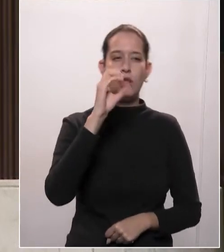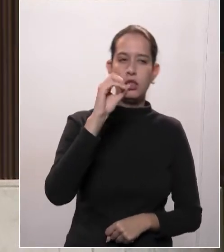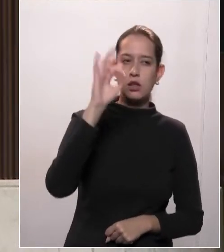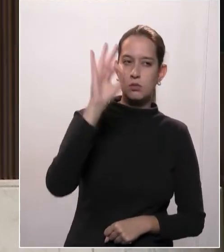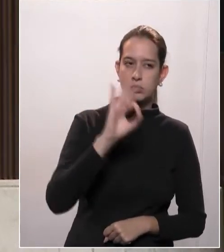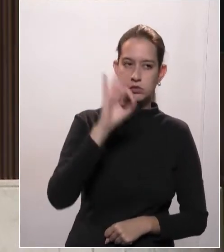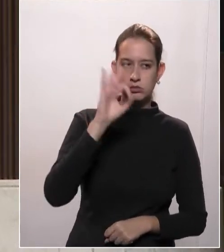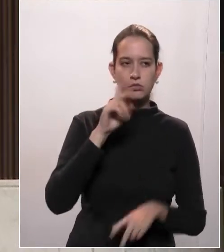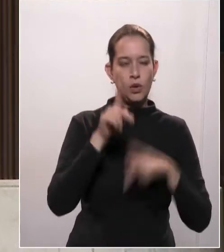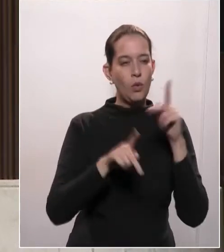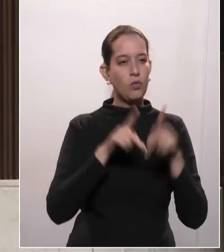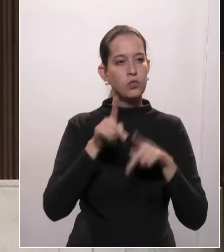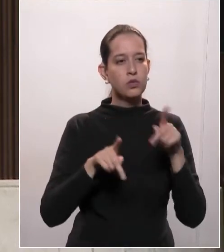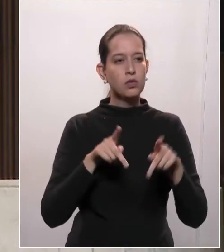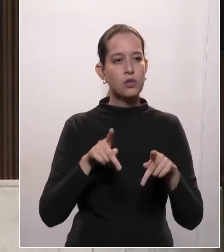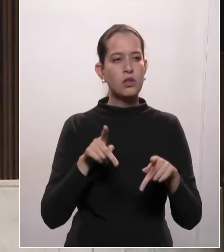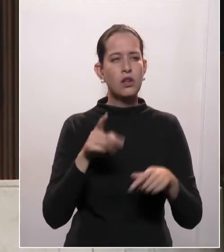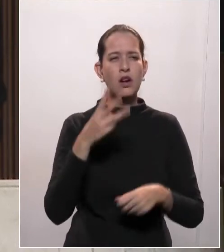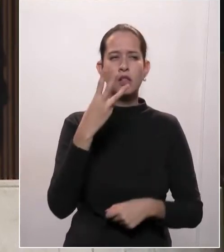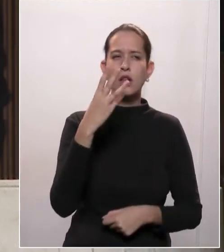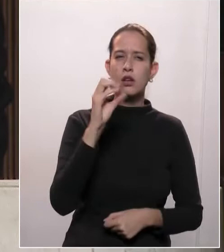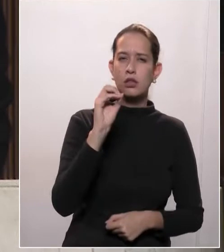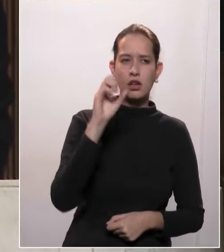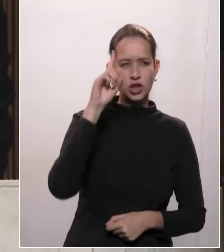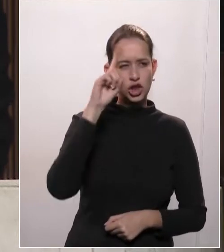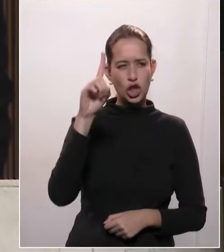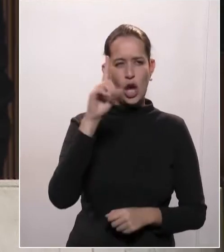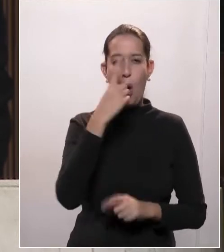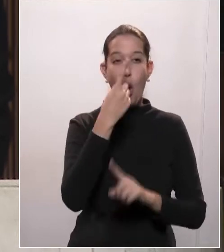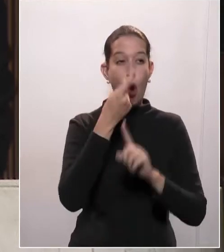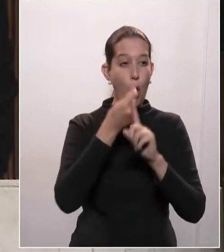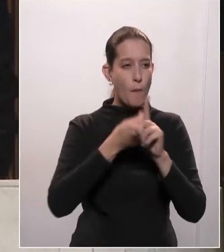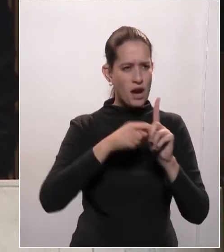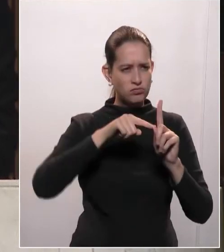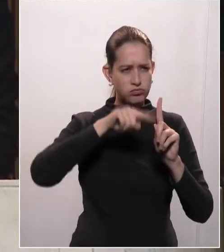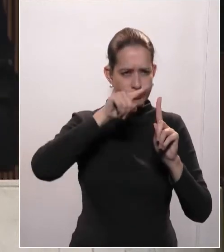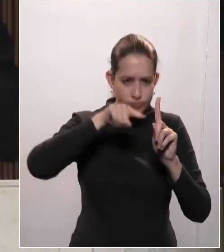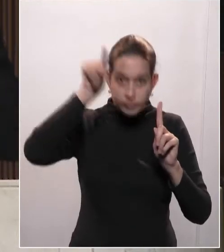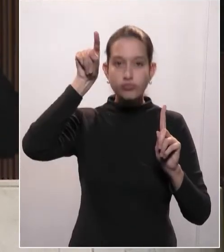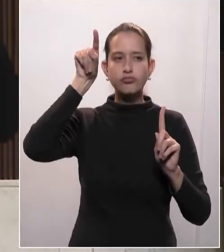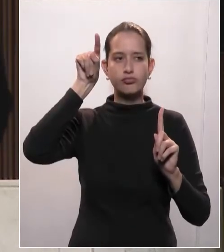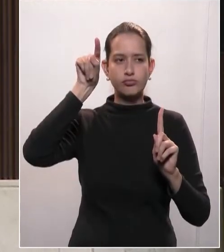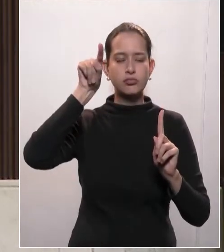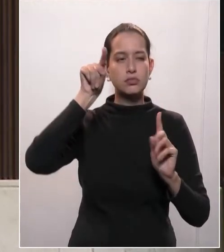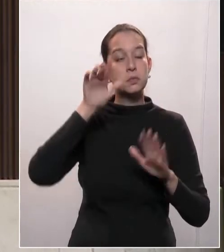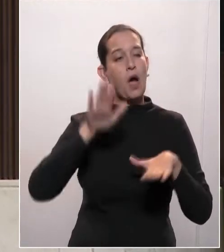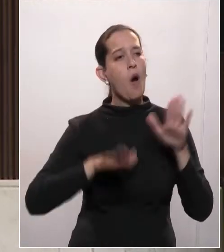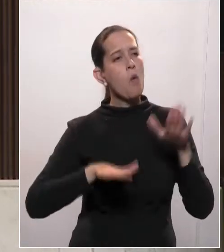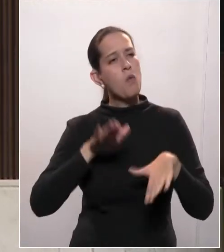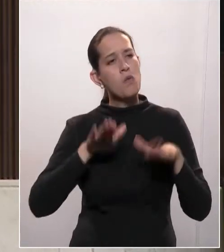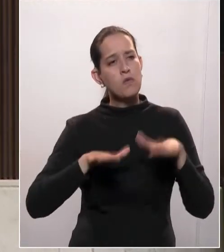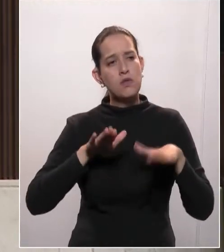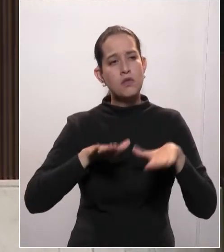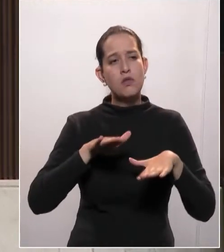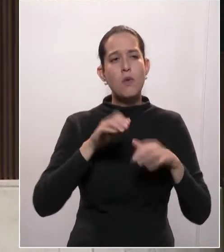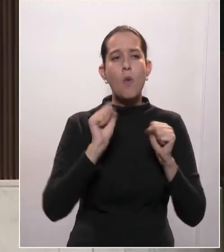atingindo o pico em 30 dias, em um mês, e que depende muito da prevenção,